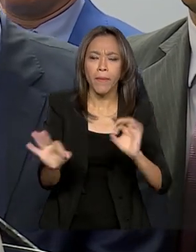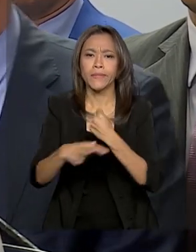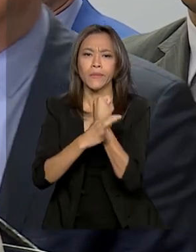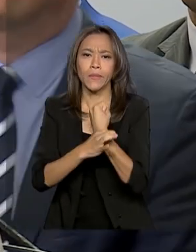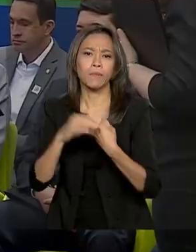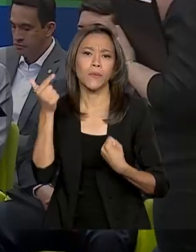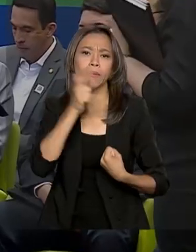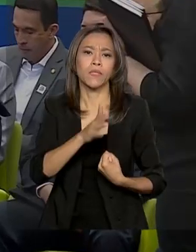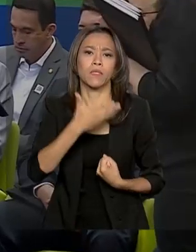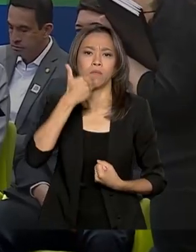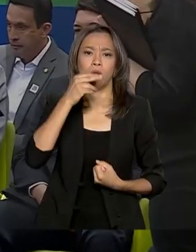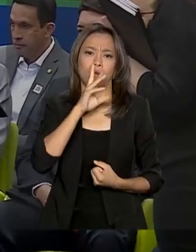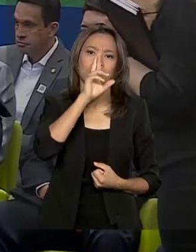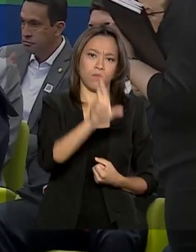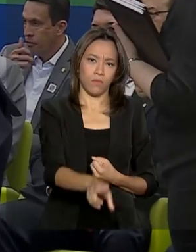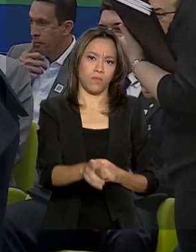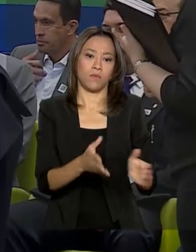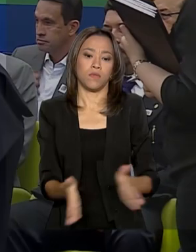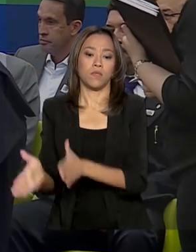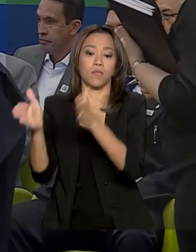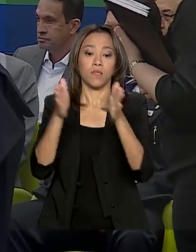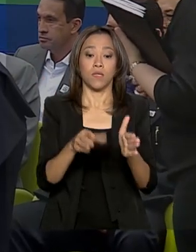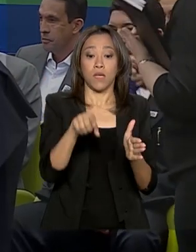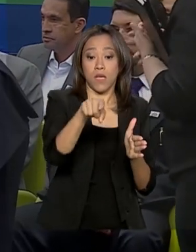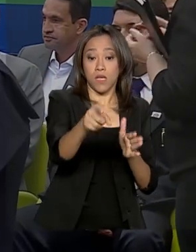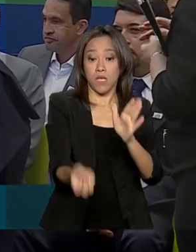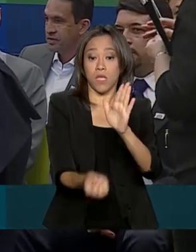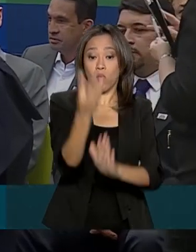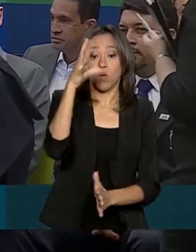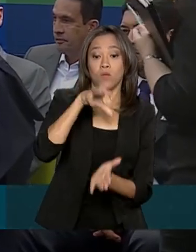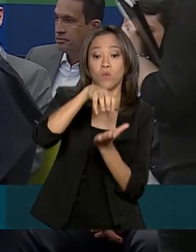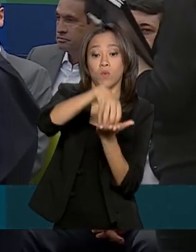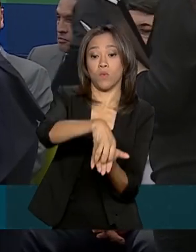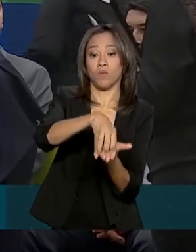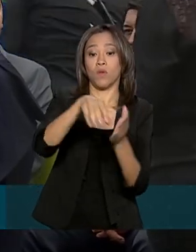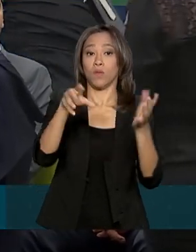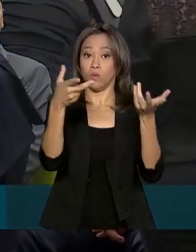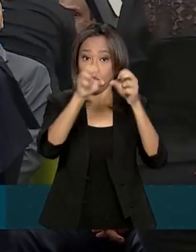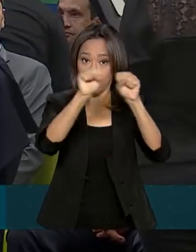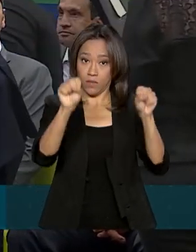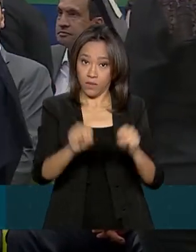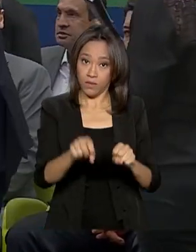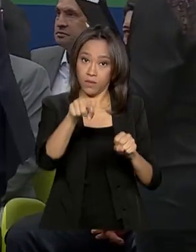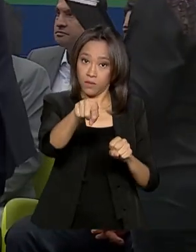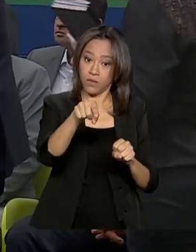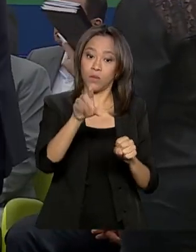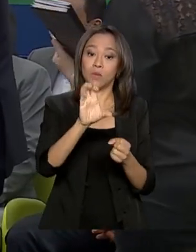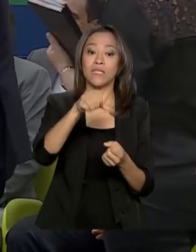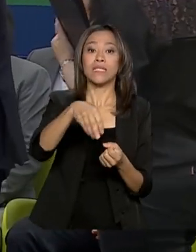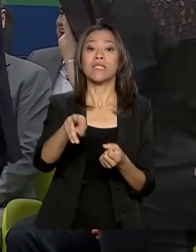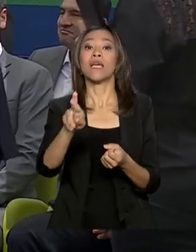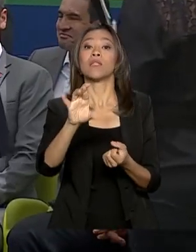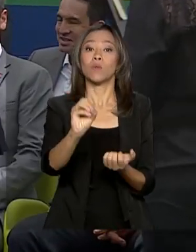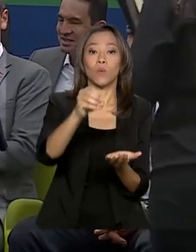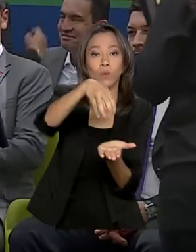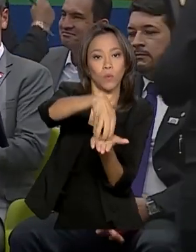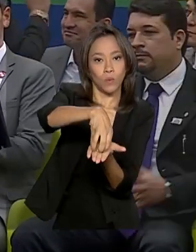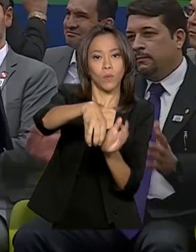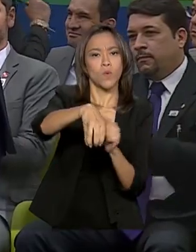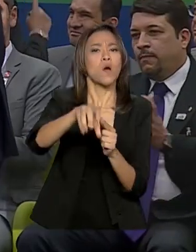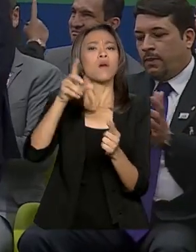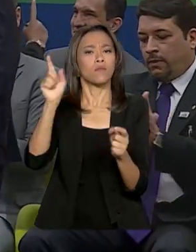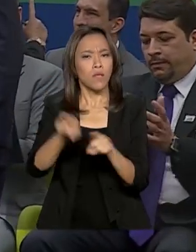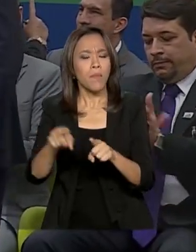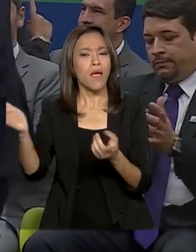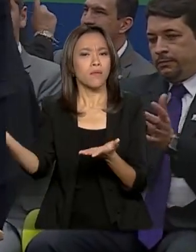resultados. Além da inauguração do CISPRN, o governador Wilson Lima e o ministro também assinaram um termo de cooperação